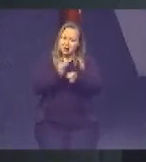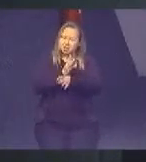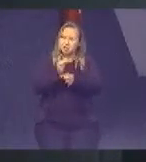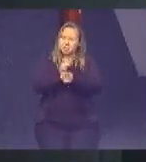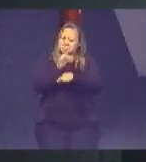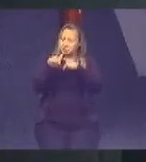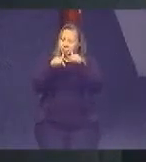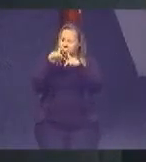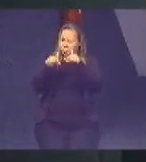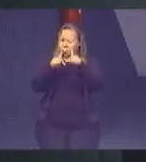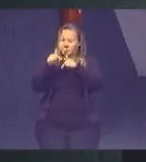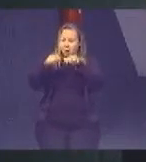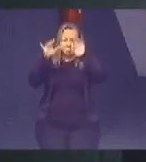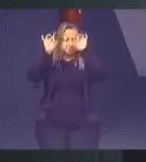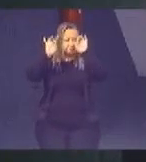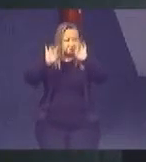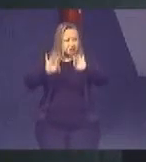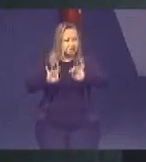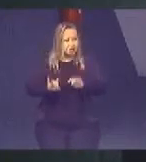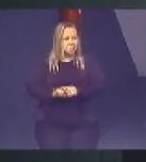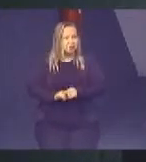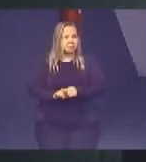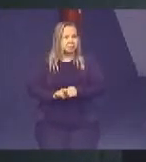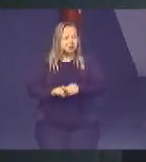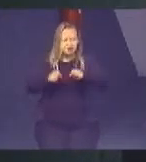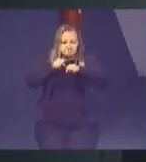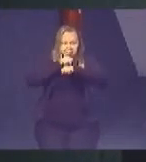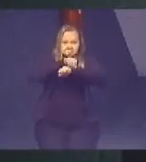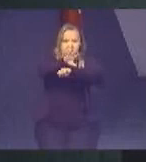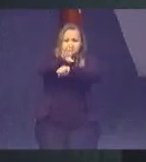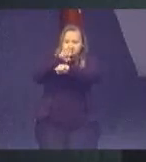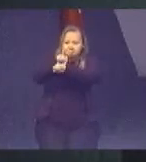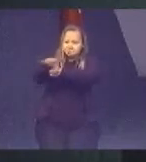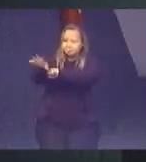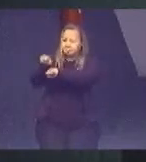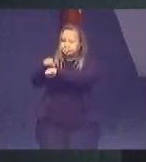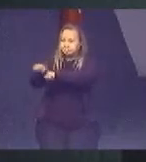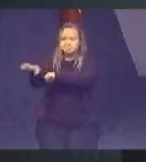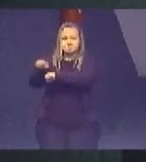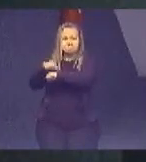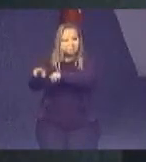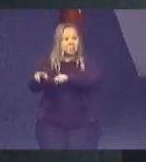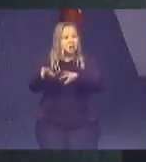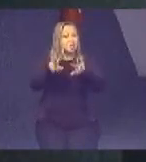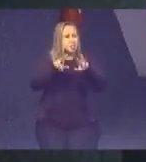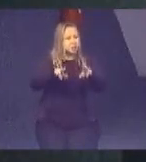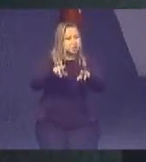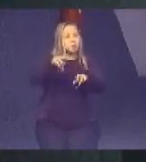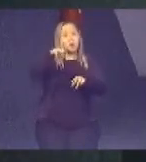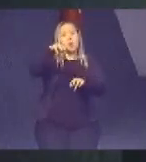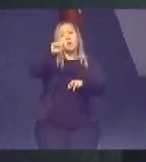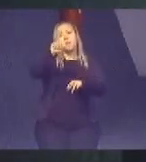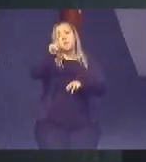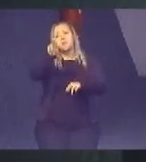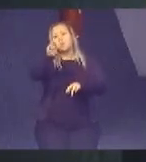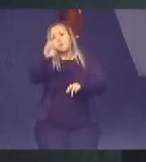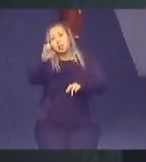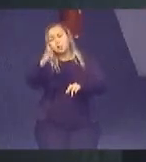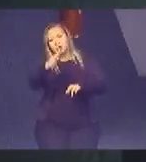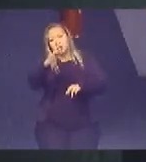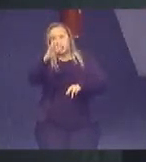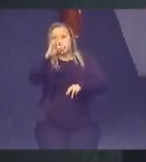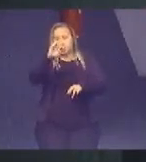trabalho extraordinário que repercute, tanto como Madre Teresa de Calcutá, no mundo e no Brasil.